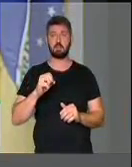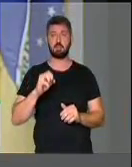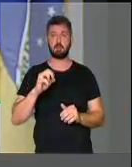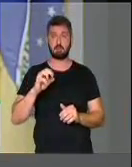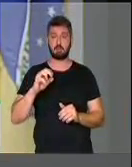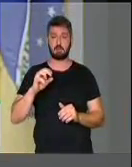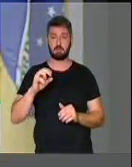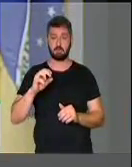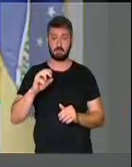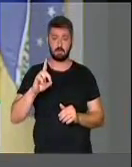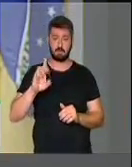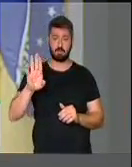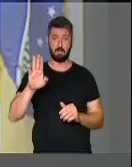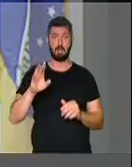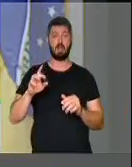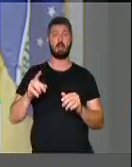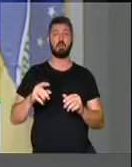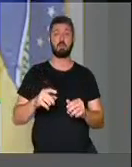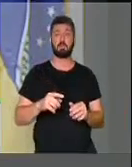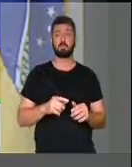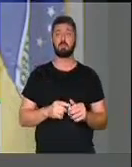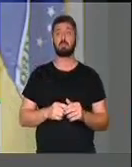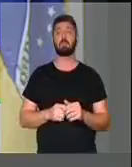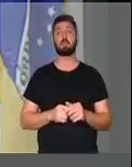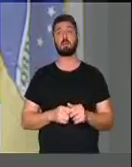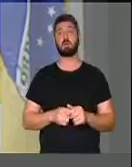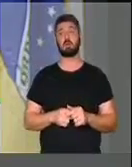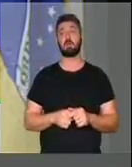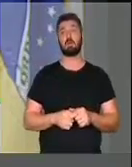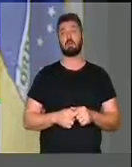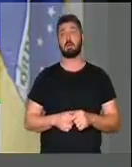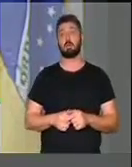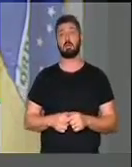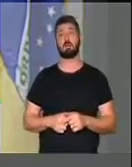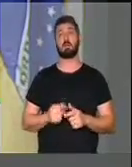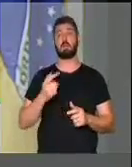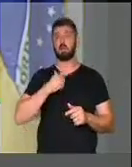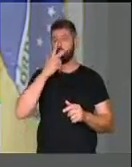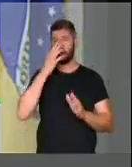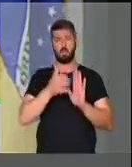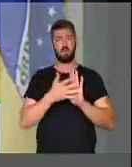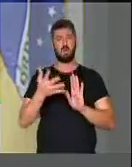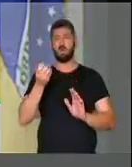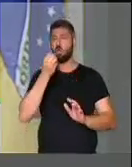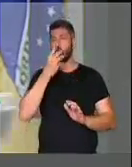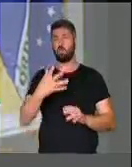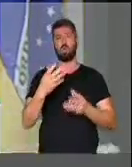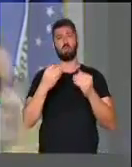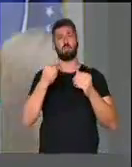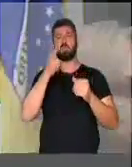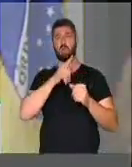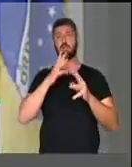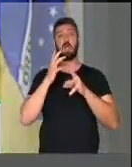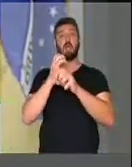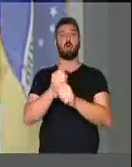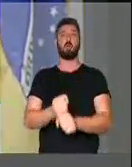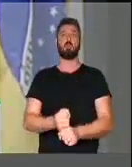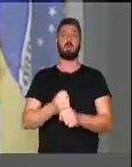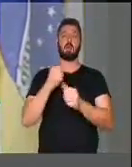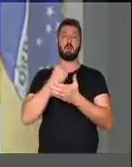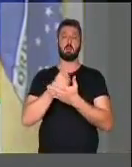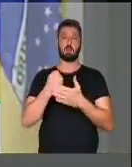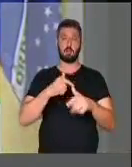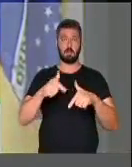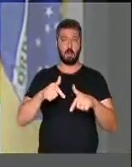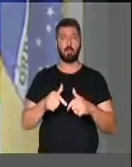autor dessa proposta, desta emenda, que eu considero ela muito boa para ajudar a recuperar os empregos,